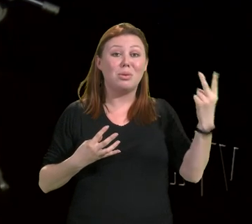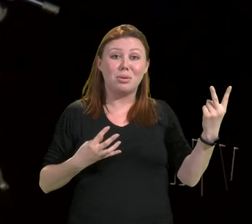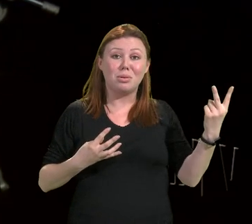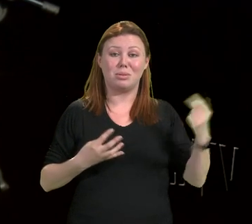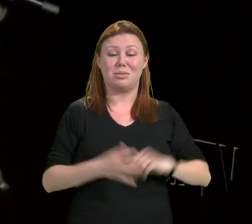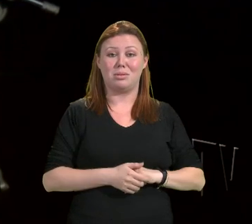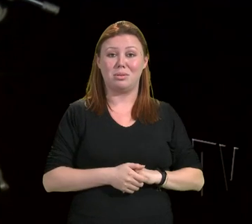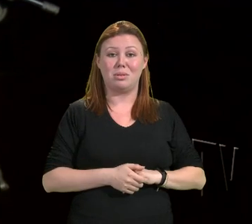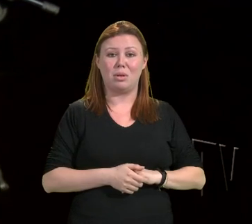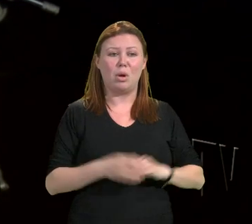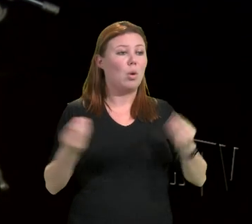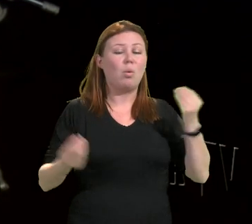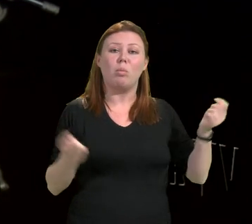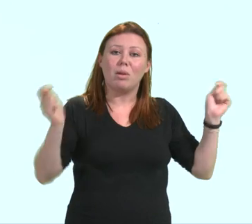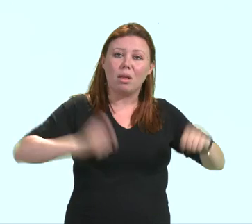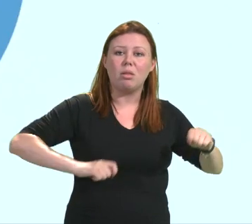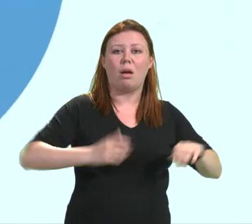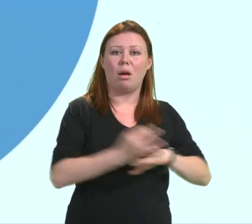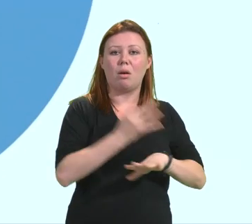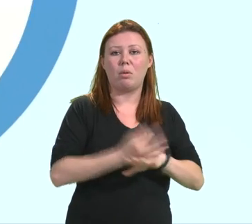sustentar a universidade.